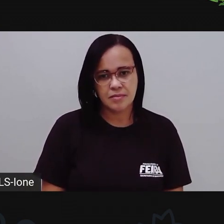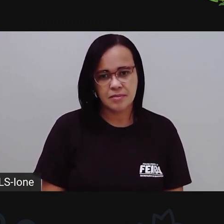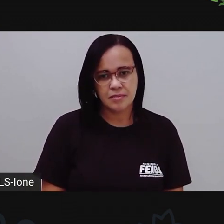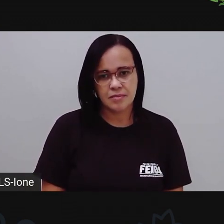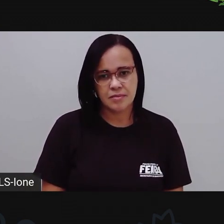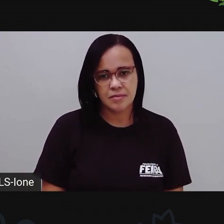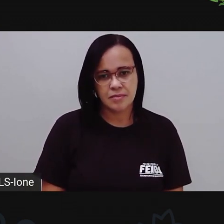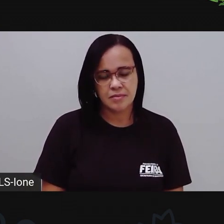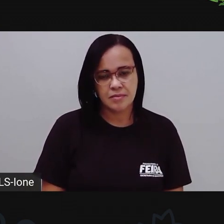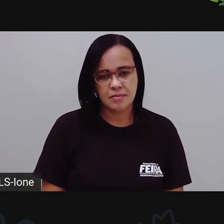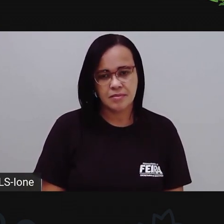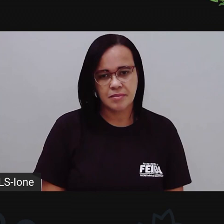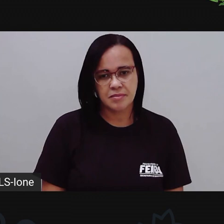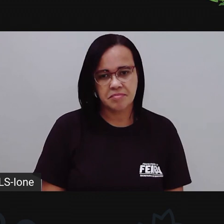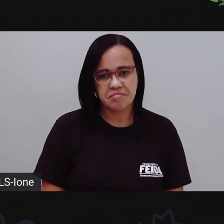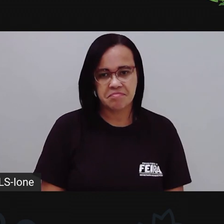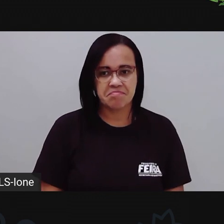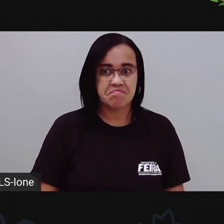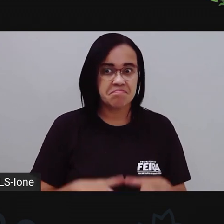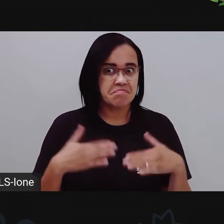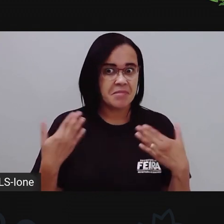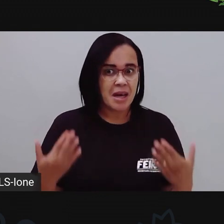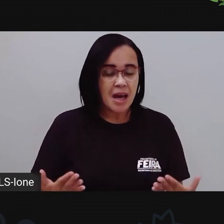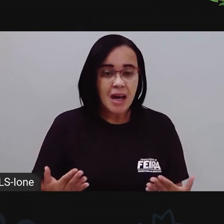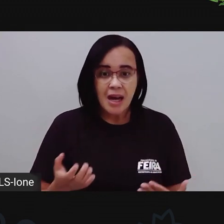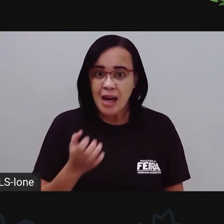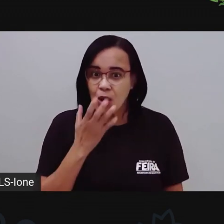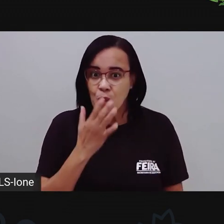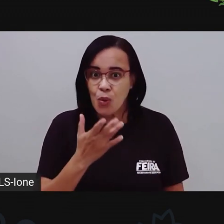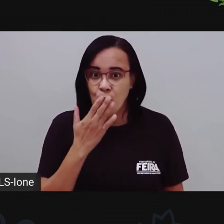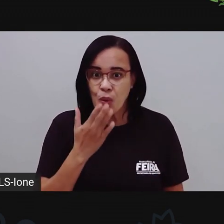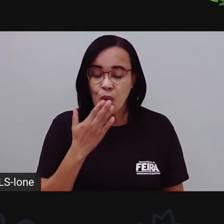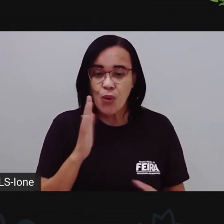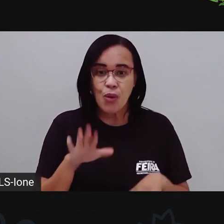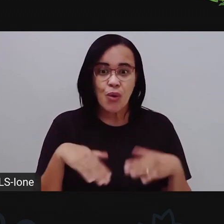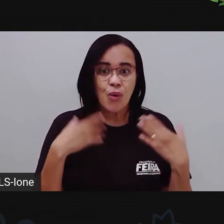Qual será a cor que formou? Você já tá conseguindo ver aí?